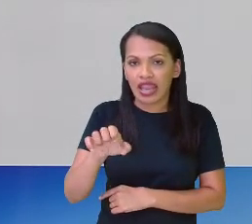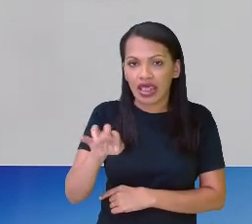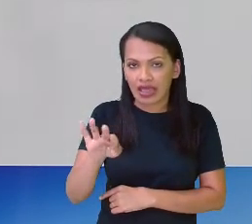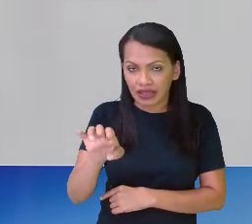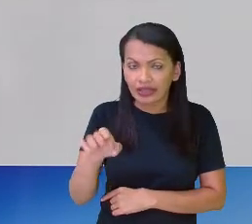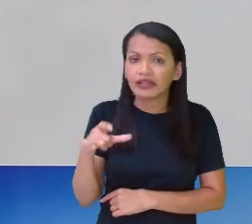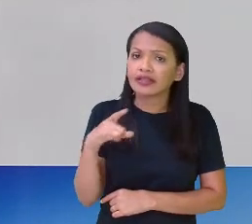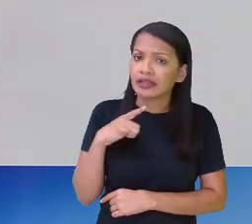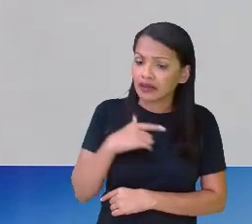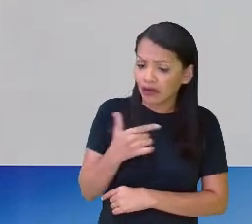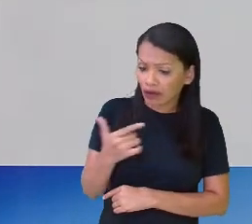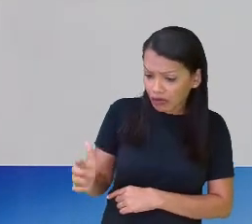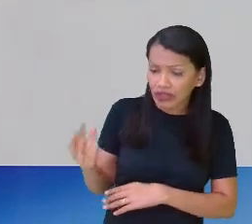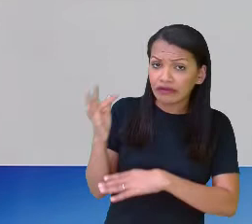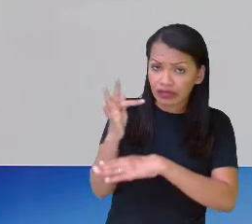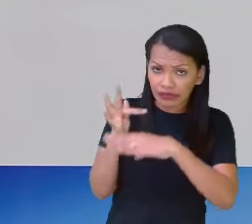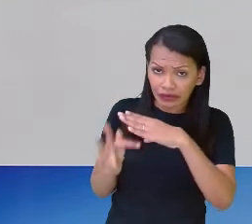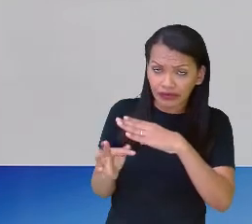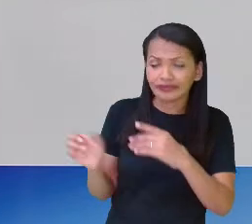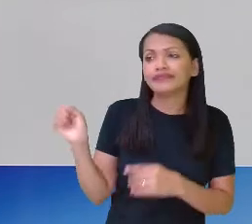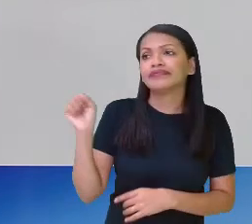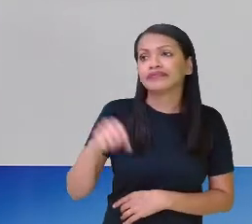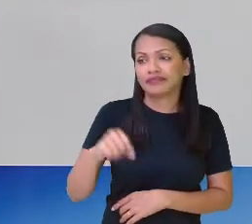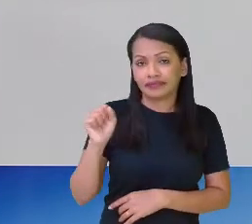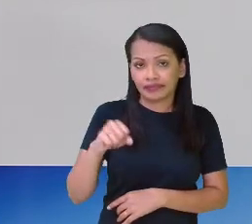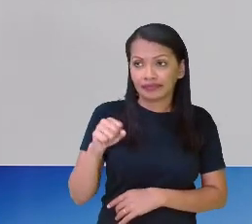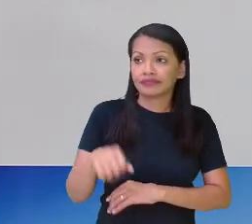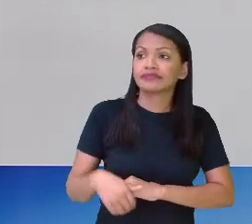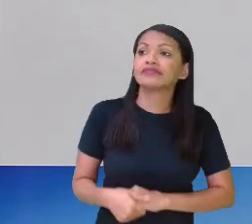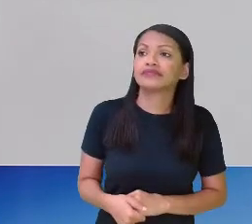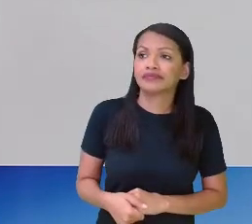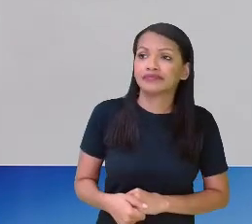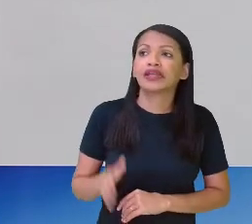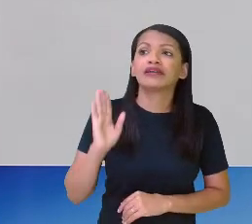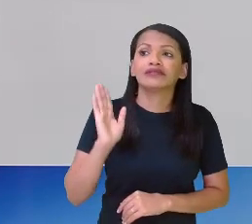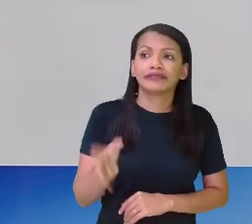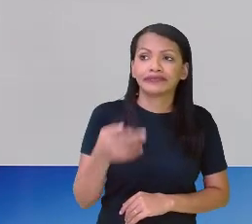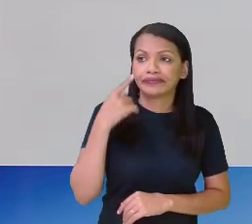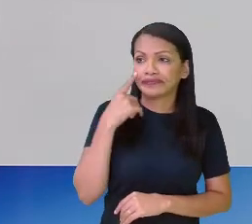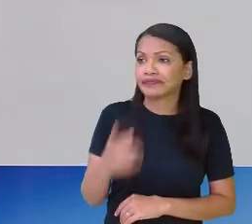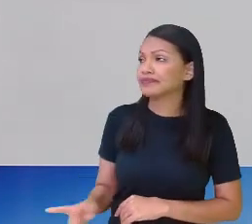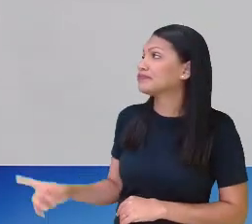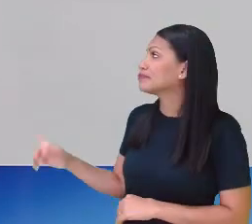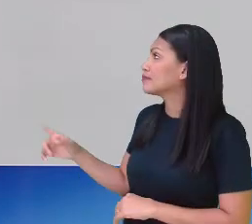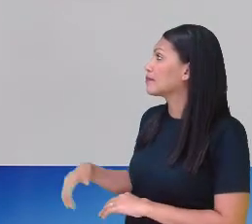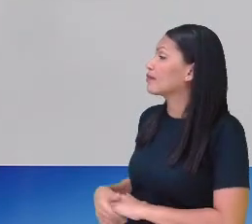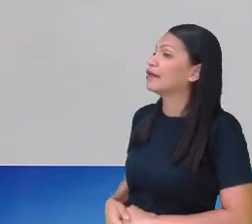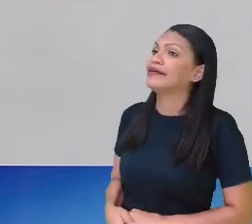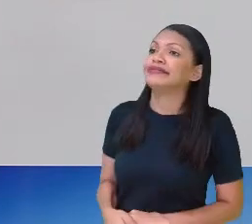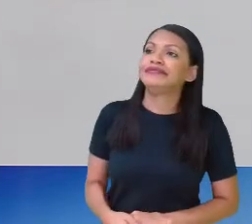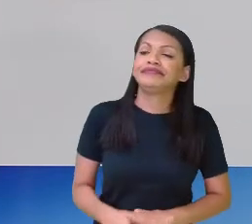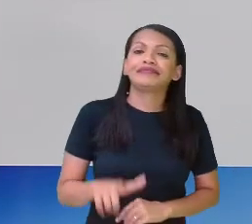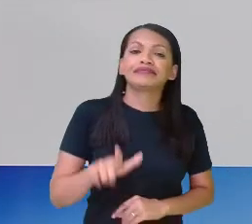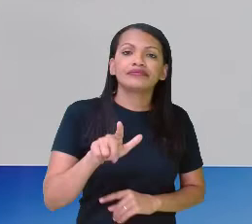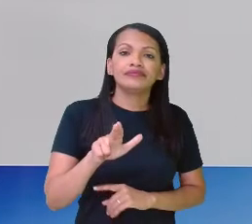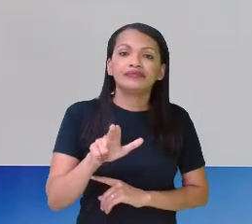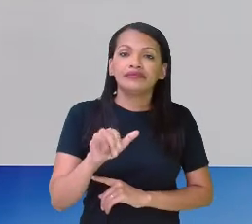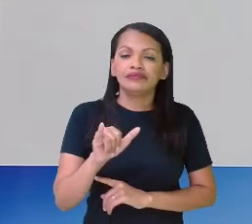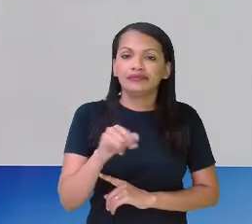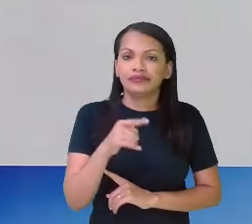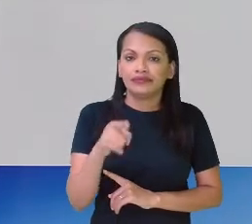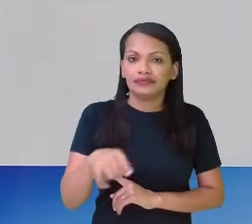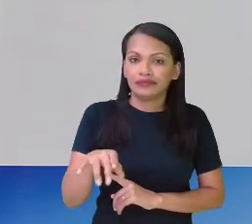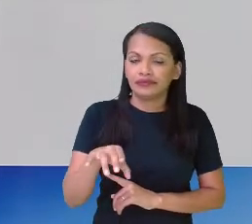frações? Com certeza. Aqui eu já tenho outra situação. Luiz comeu um